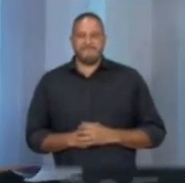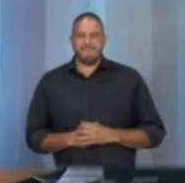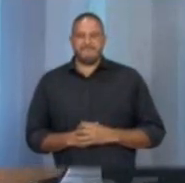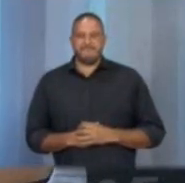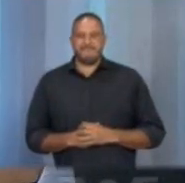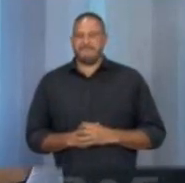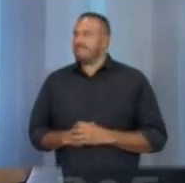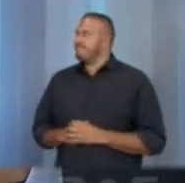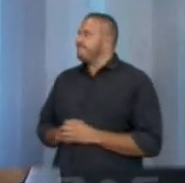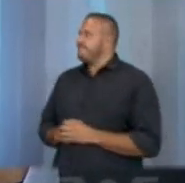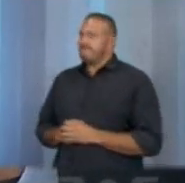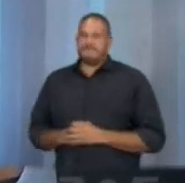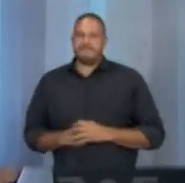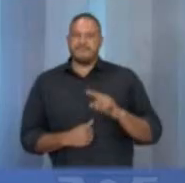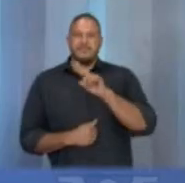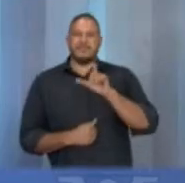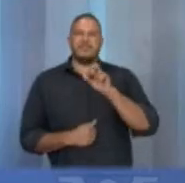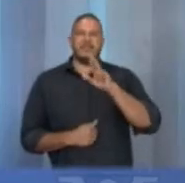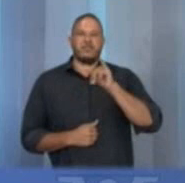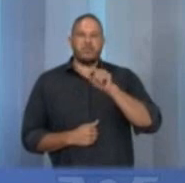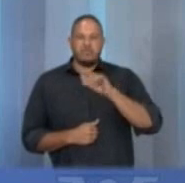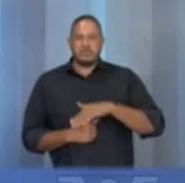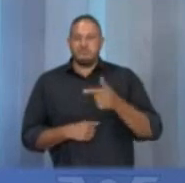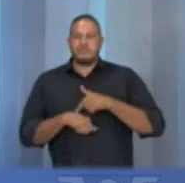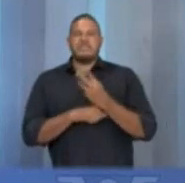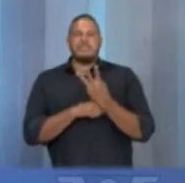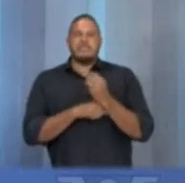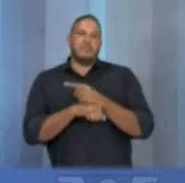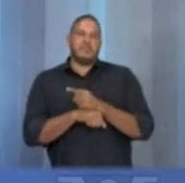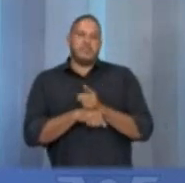O tema é zeladoria. O senhor tem 30 segundos.